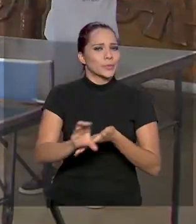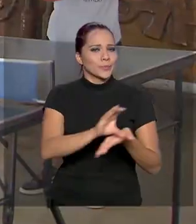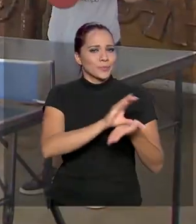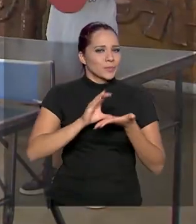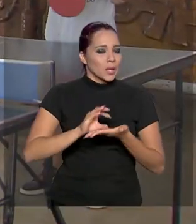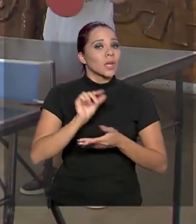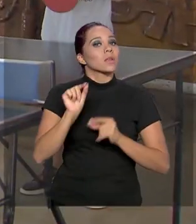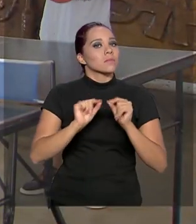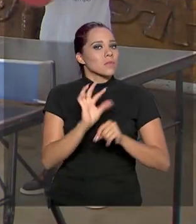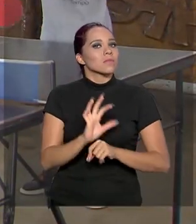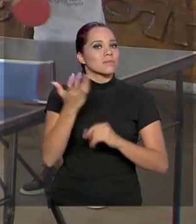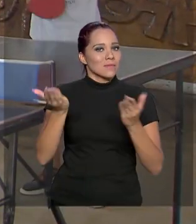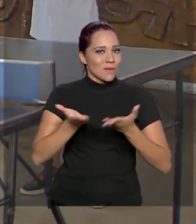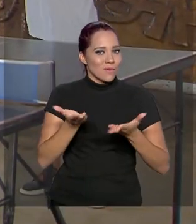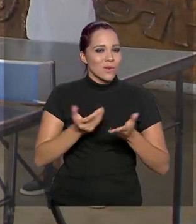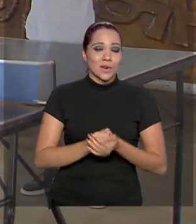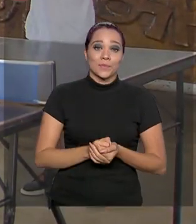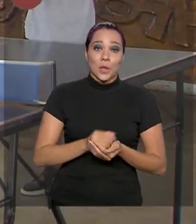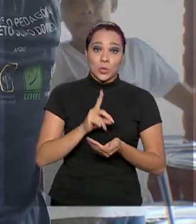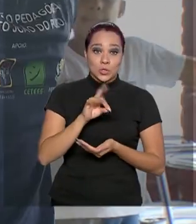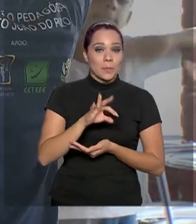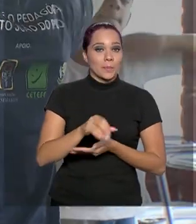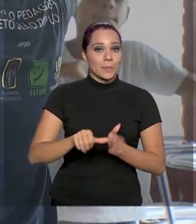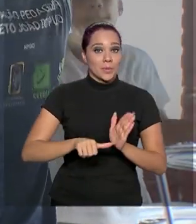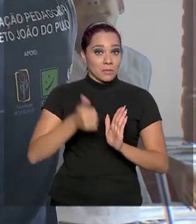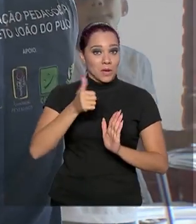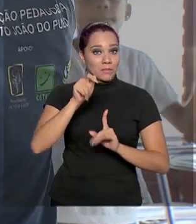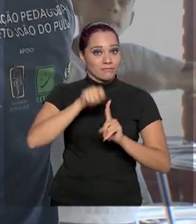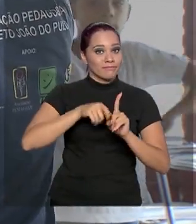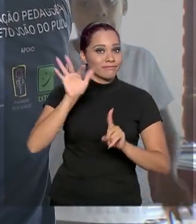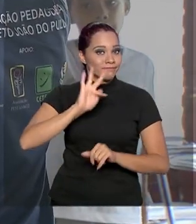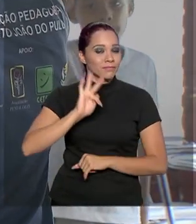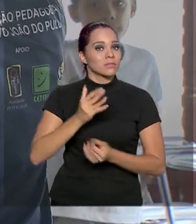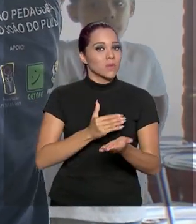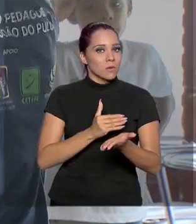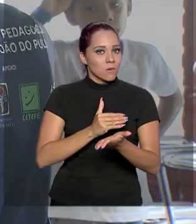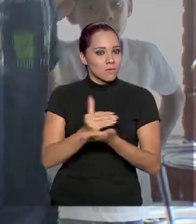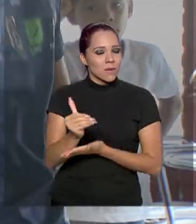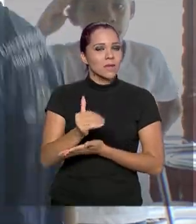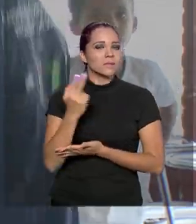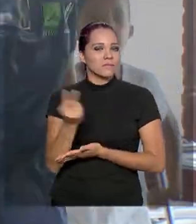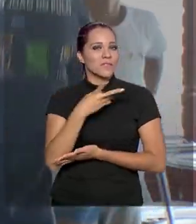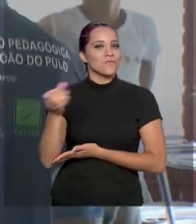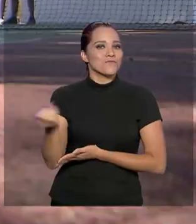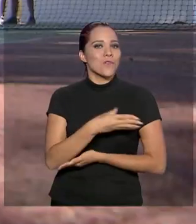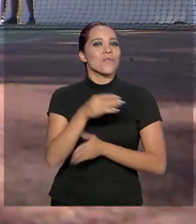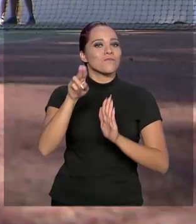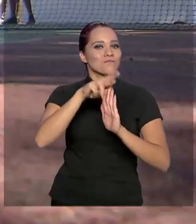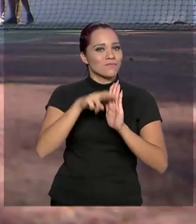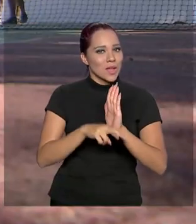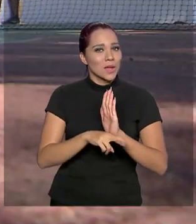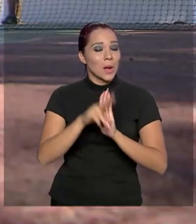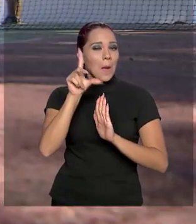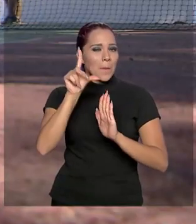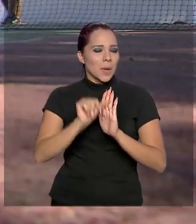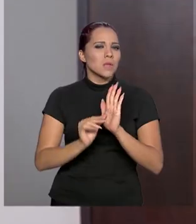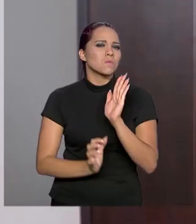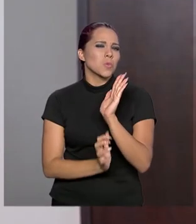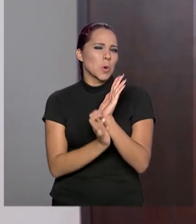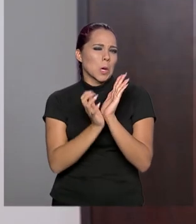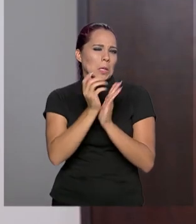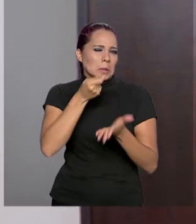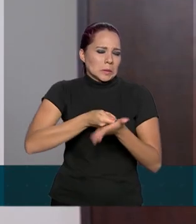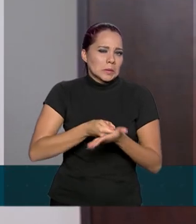aconteceu agora. A partir de 1º de fevereiro, já começam a valer as novas regras menos burocráticas.